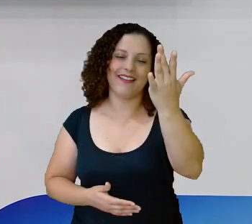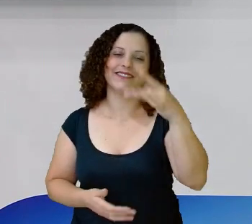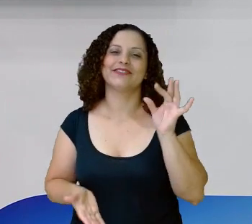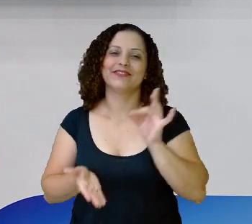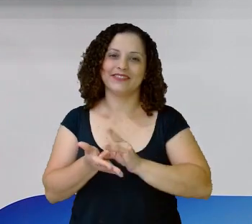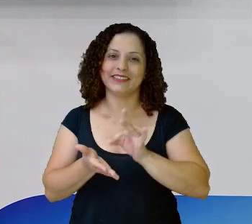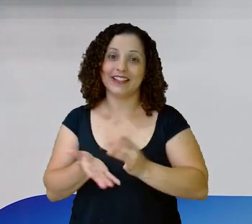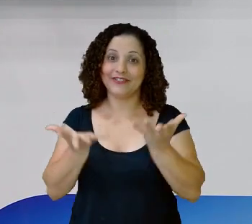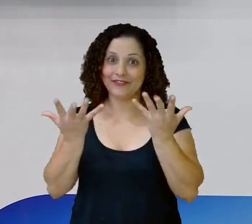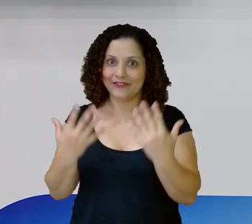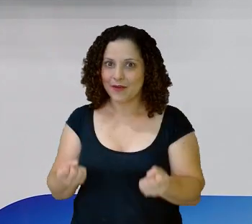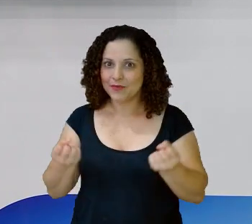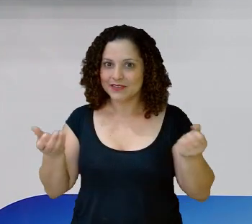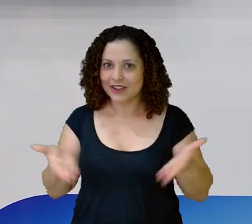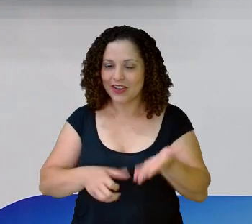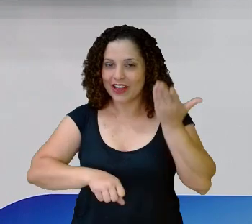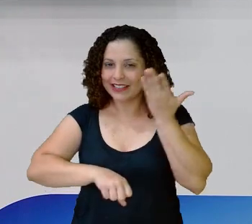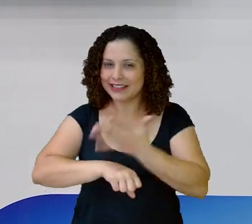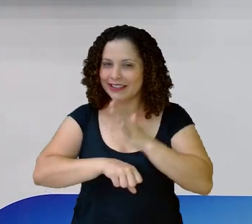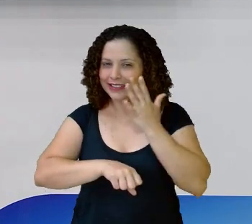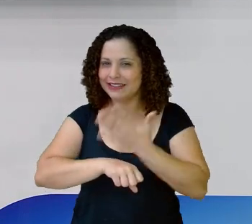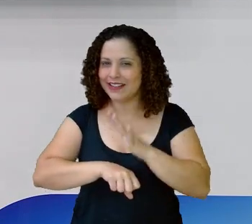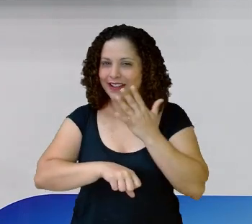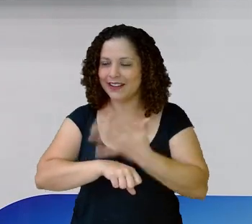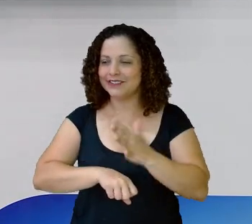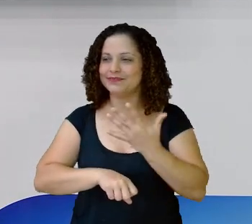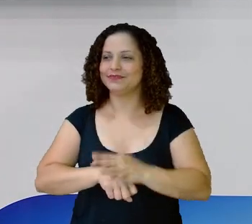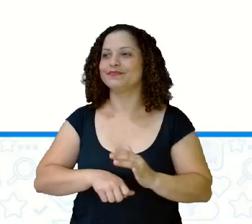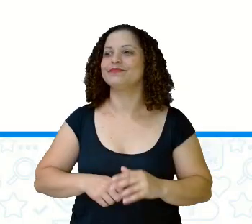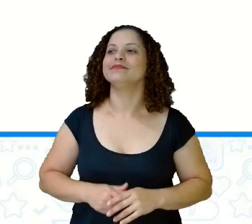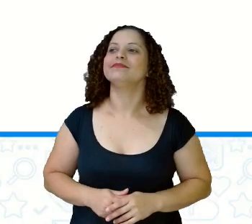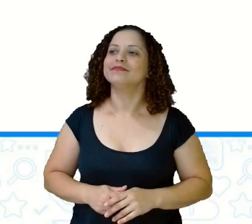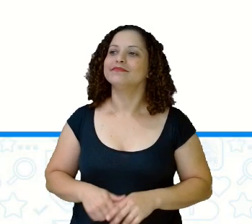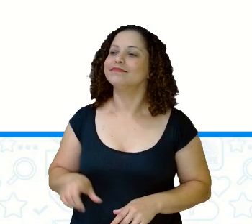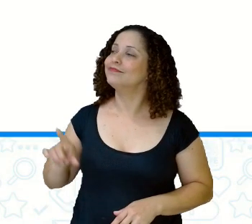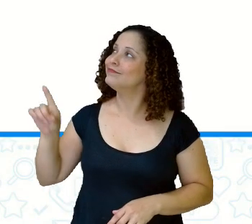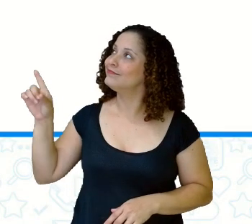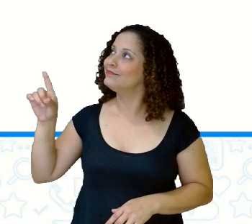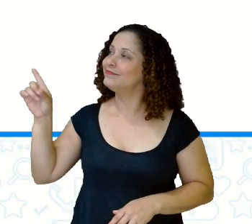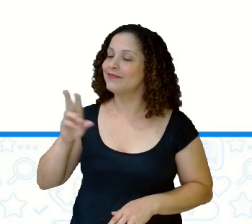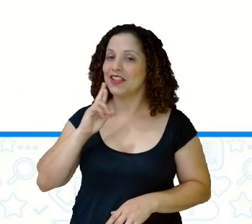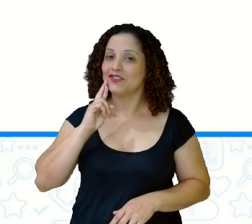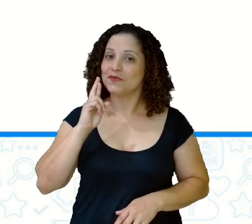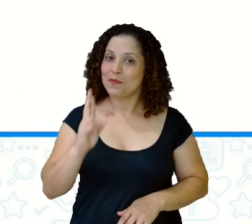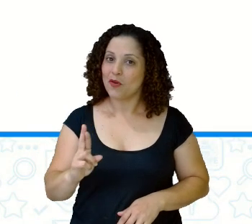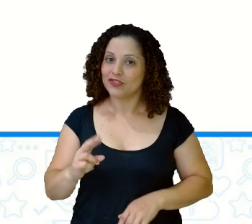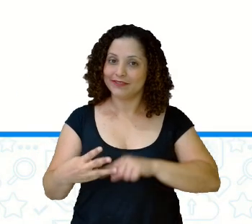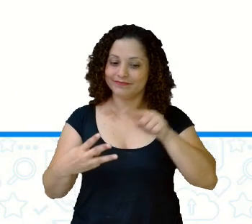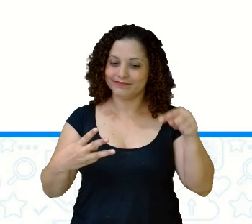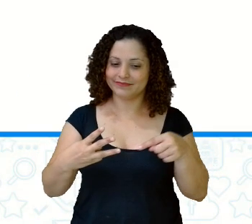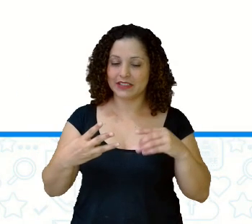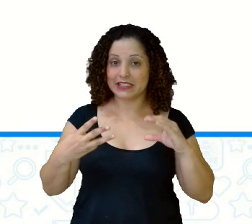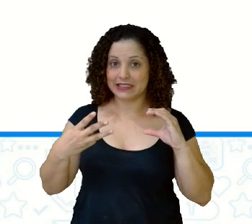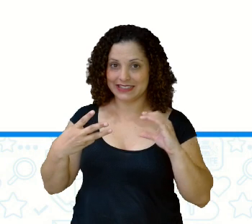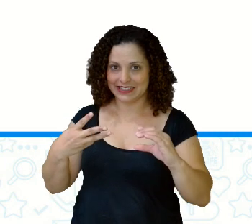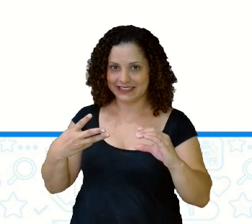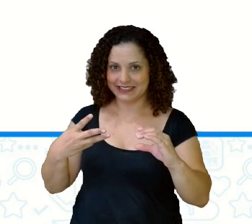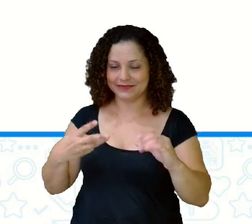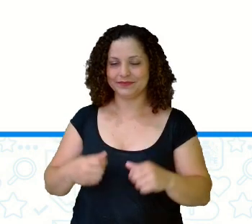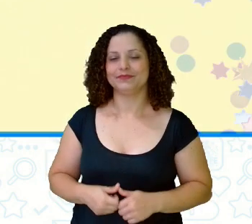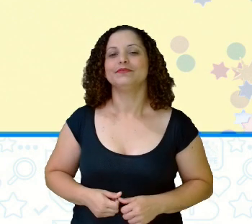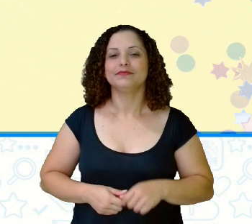Pois é Vamos embora Vamos treinar mais Que matemática É isso E aqui ó A resposta que seria Letra C